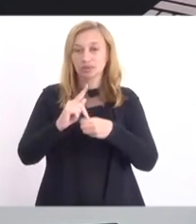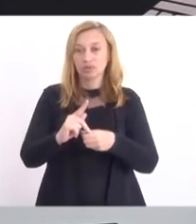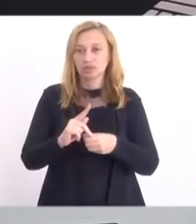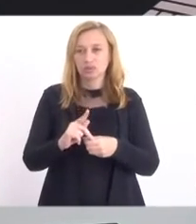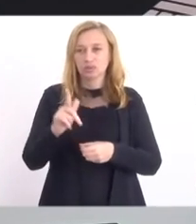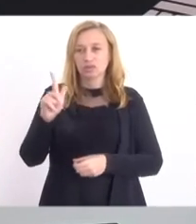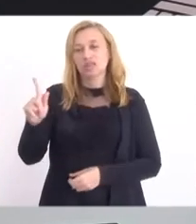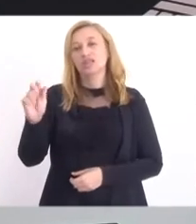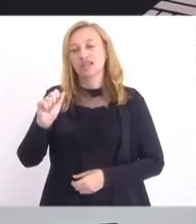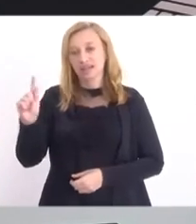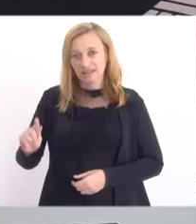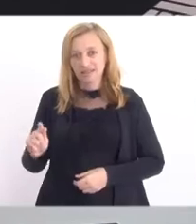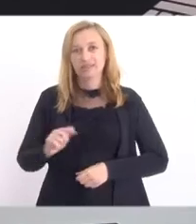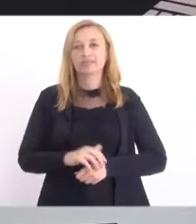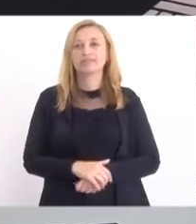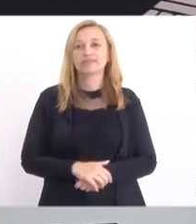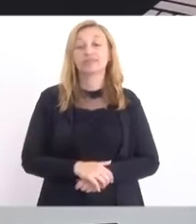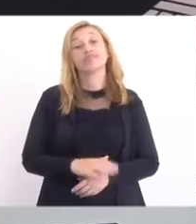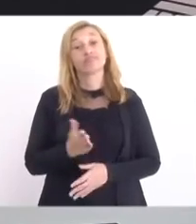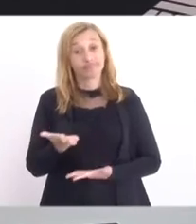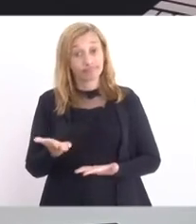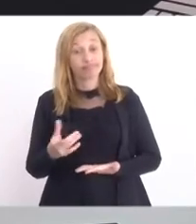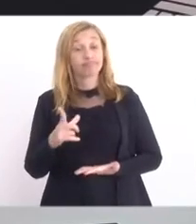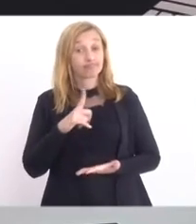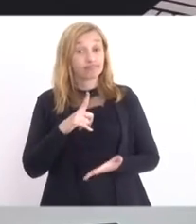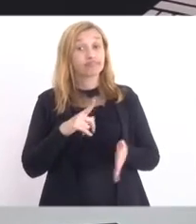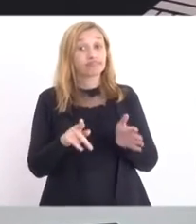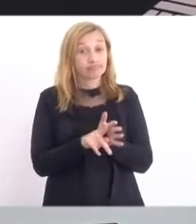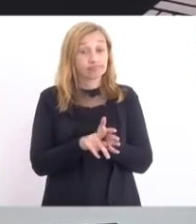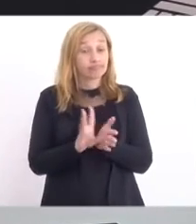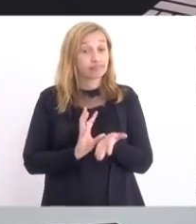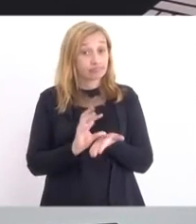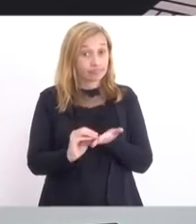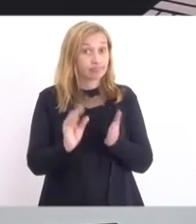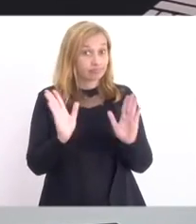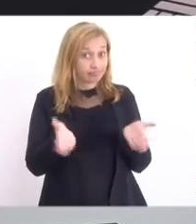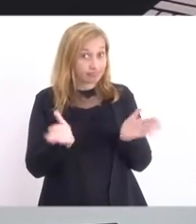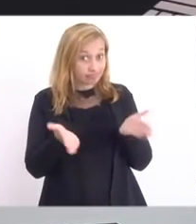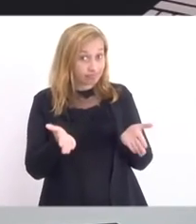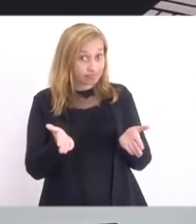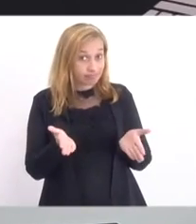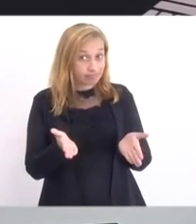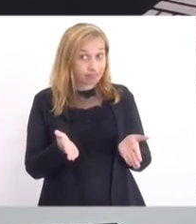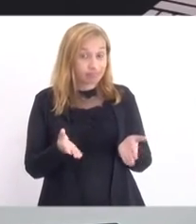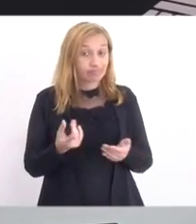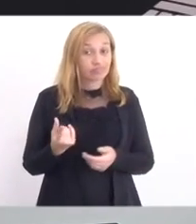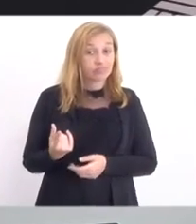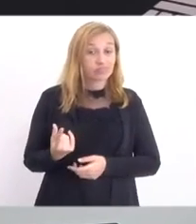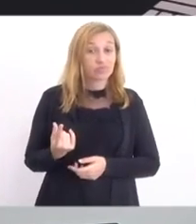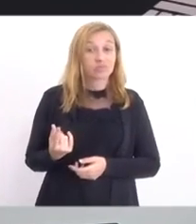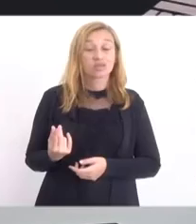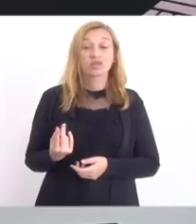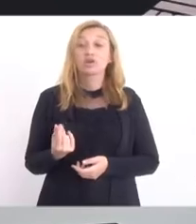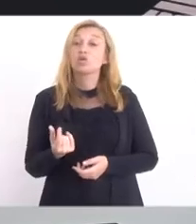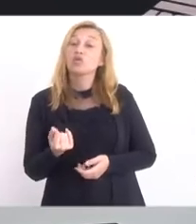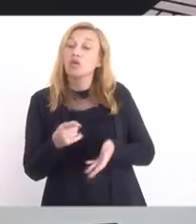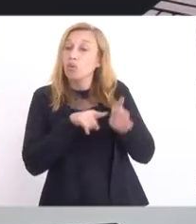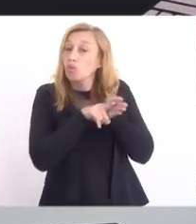e gás, que, aliás, tem um dos projetos em pauta hoje, que é a taxa de fiscalização,